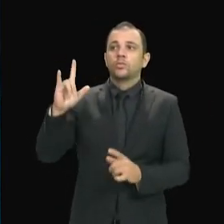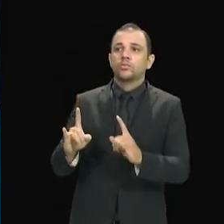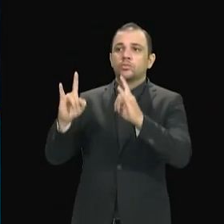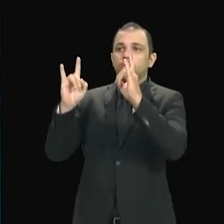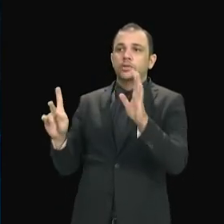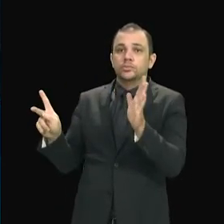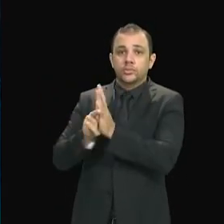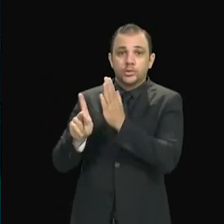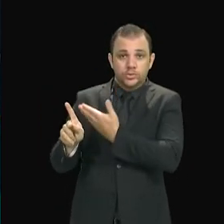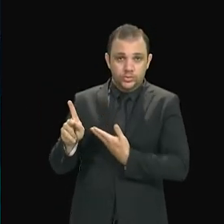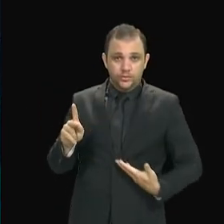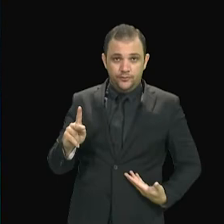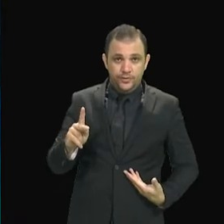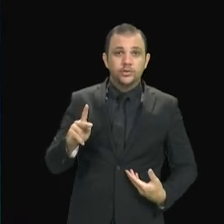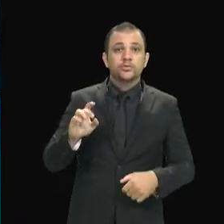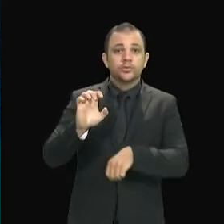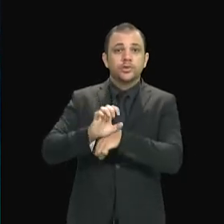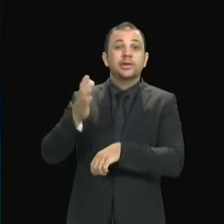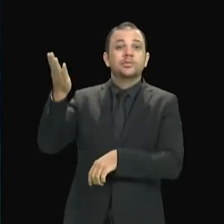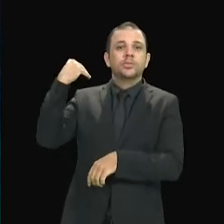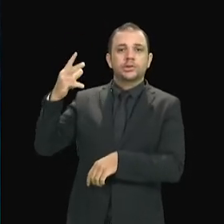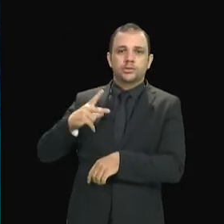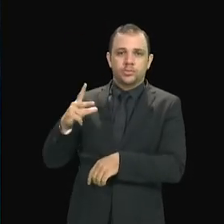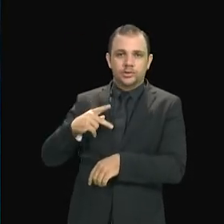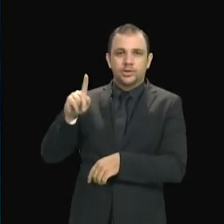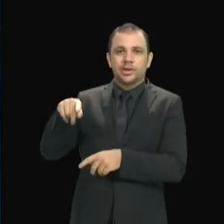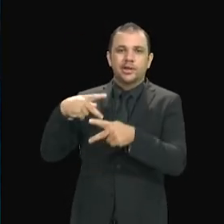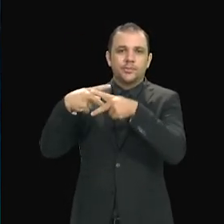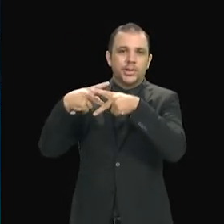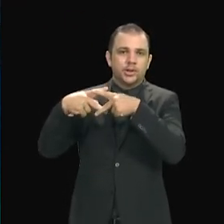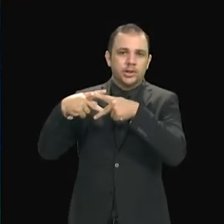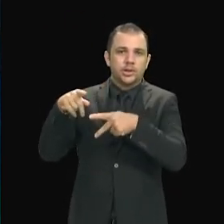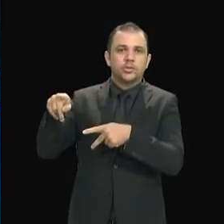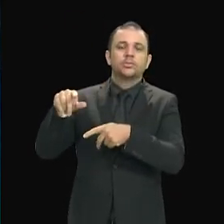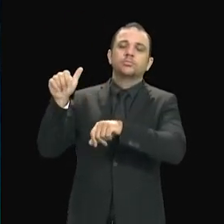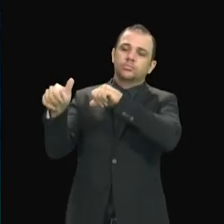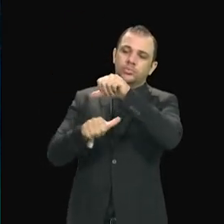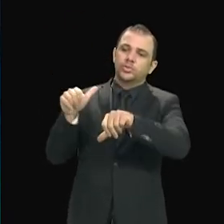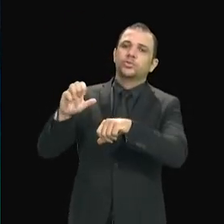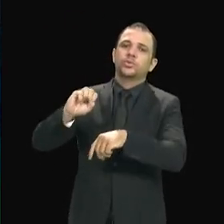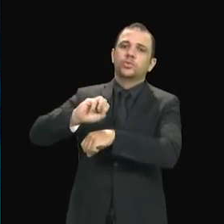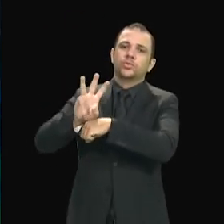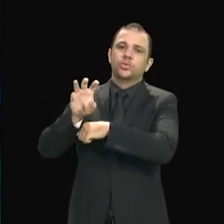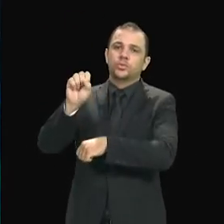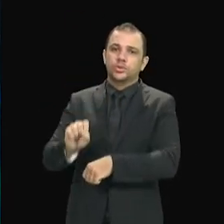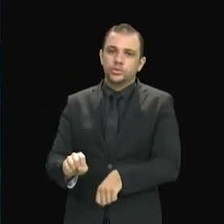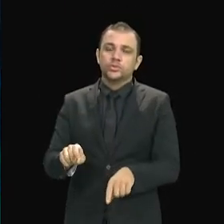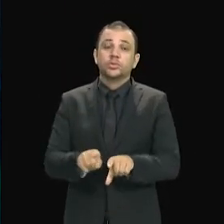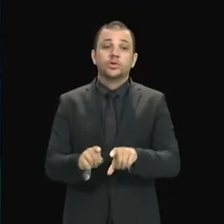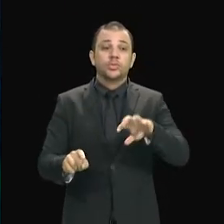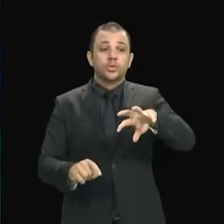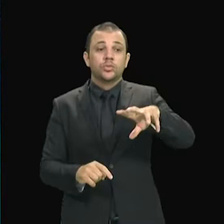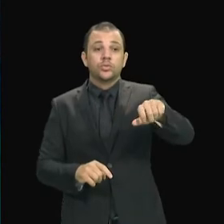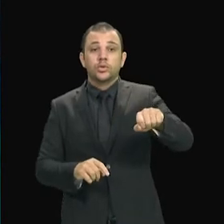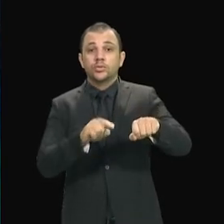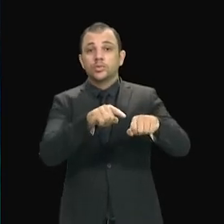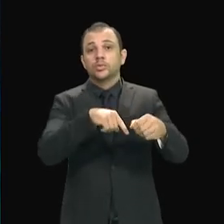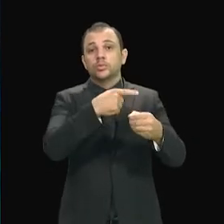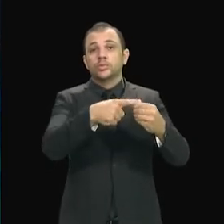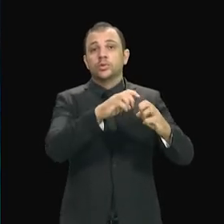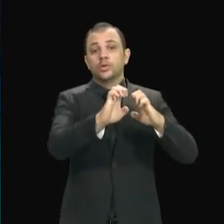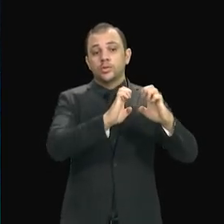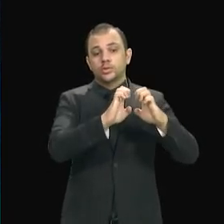onde era a fama, onde era Pitágoras, o campus de Estreito, na parceria com a gestão do então prefeito Cicim,